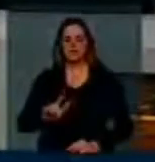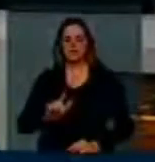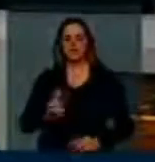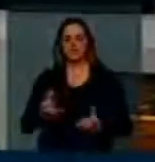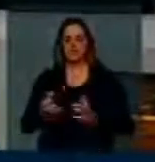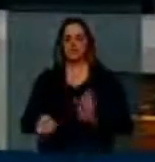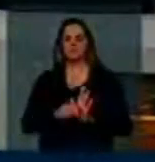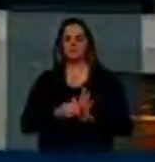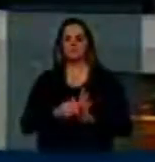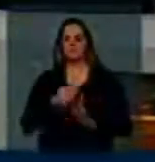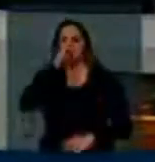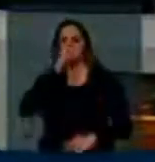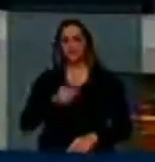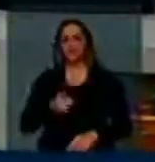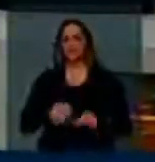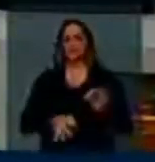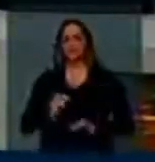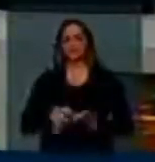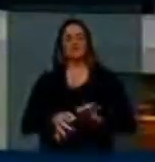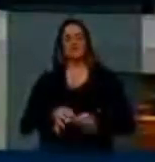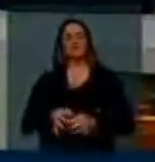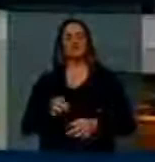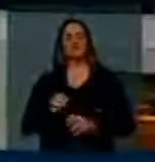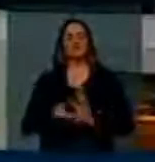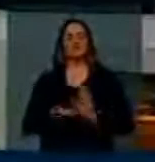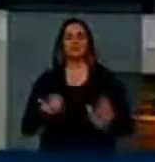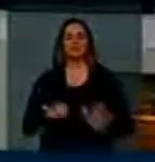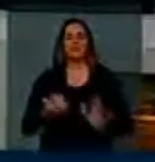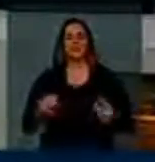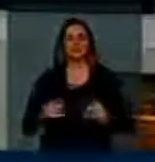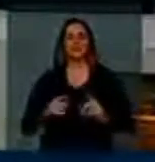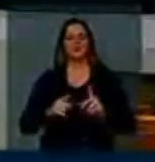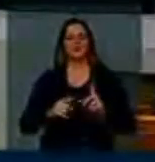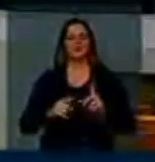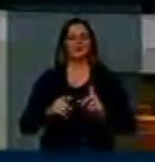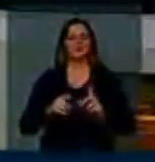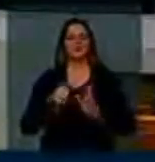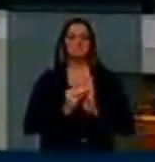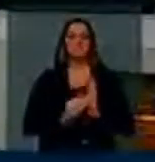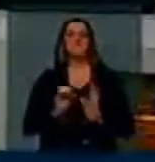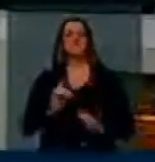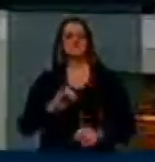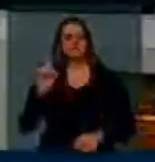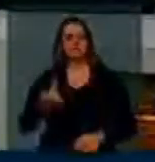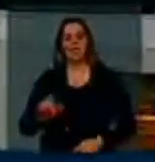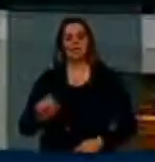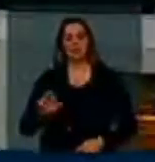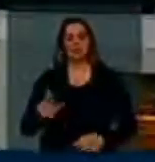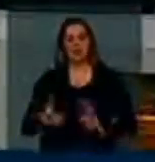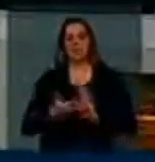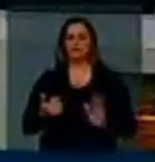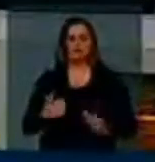para retirada de material eventualmente protegido por direito autoral, eu também recusei. E o compromisso que